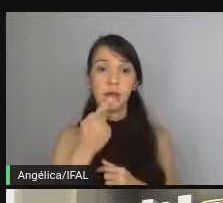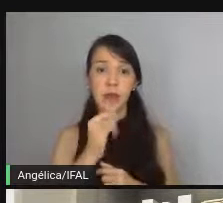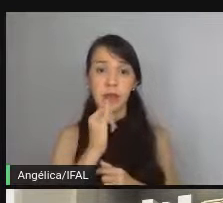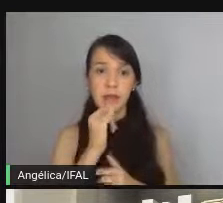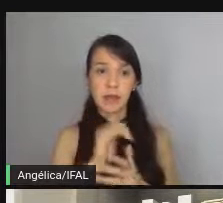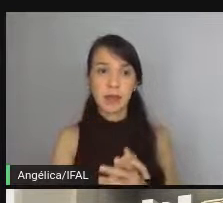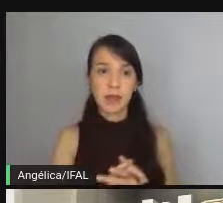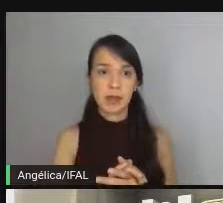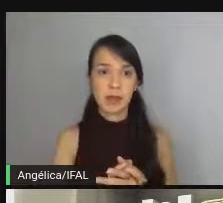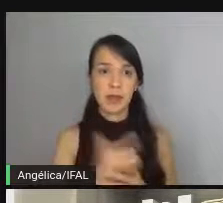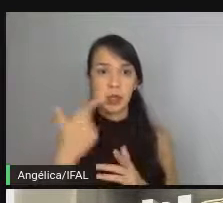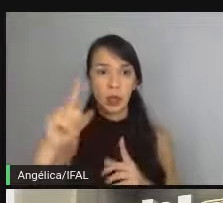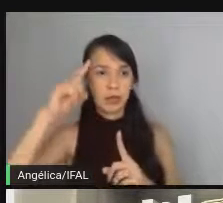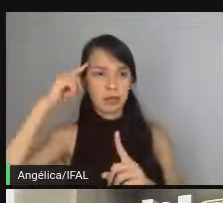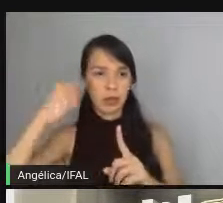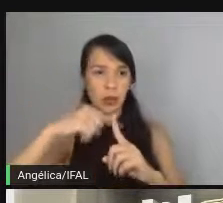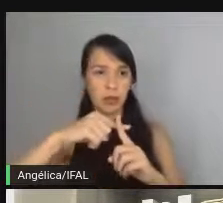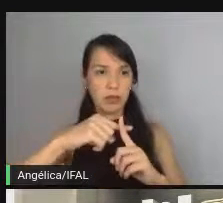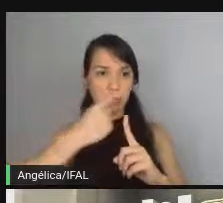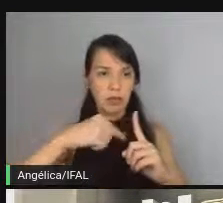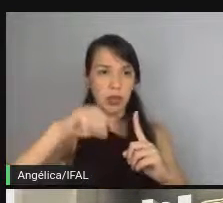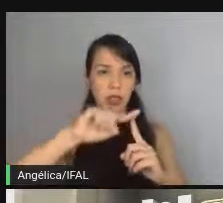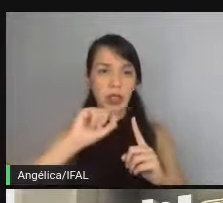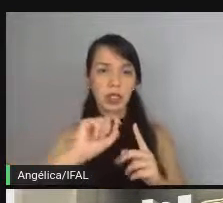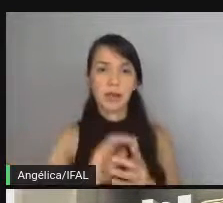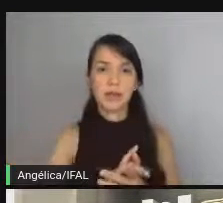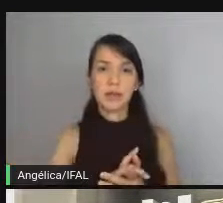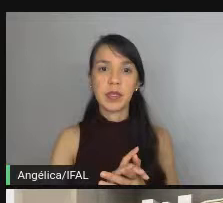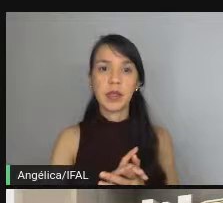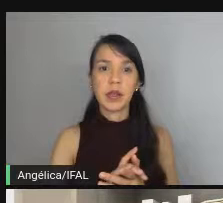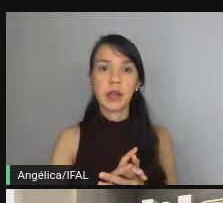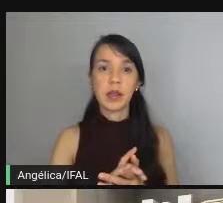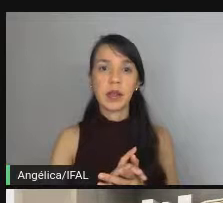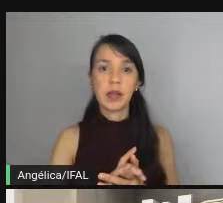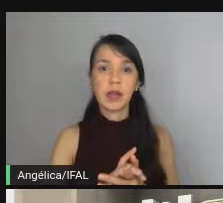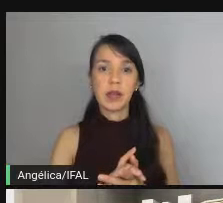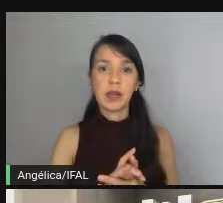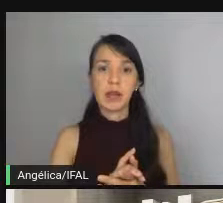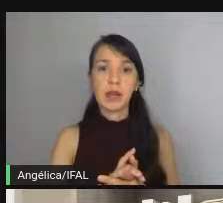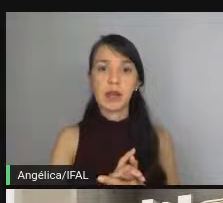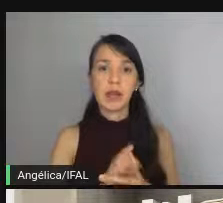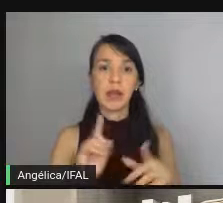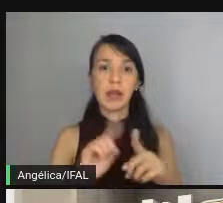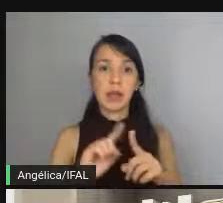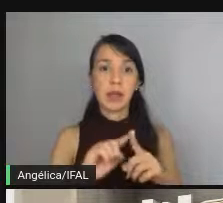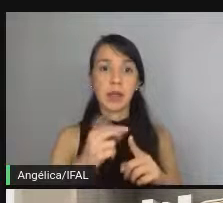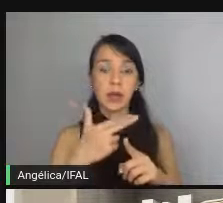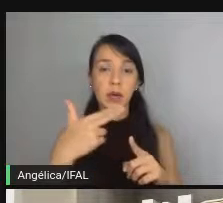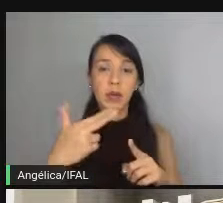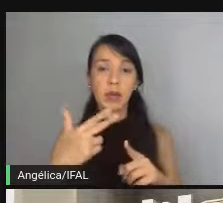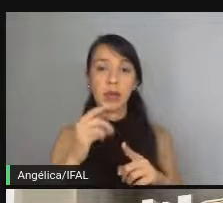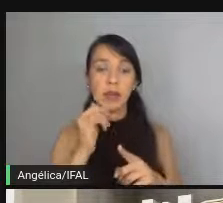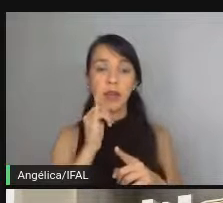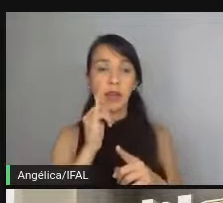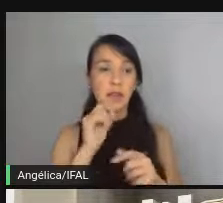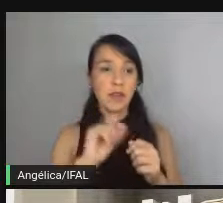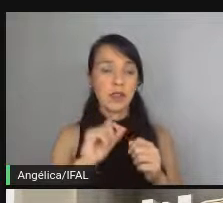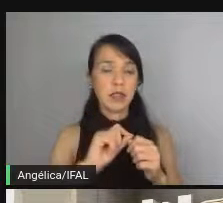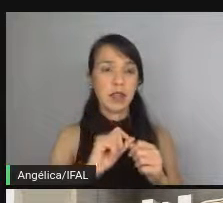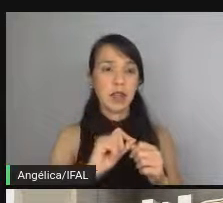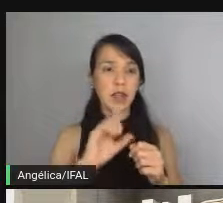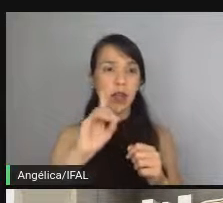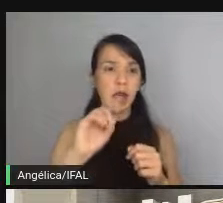outras vantagens do TDD é o projeto vai ficar coberto por uma suite de testes automatizadas toda vez que você fizer um deploy,